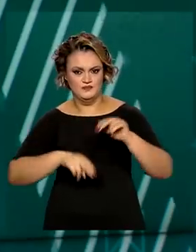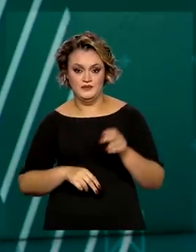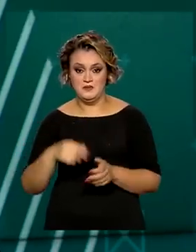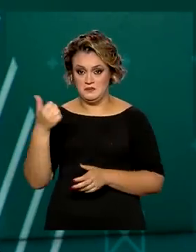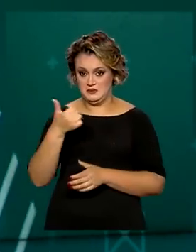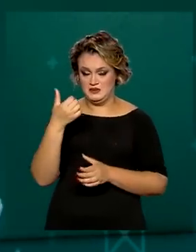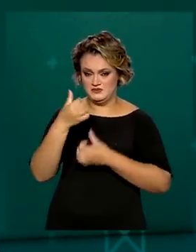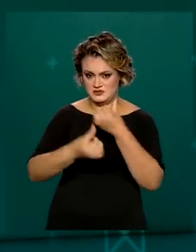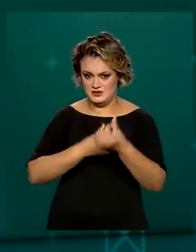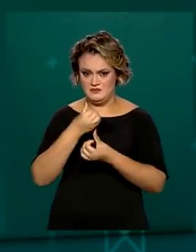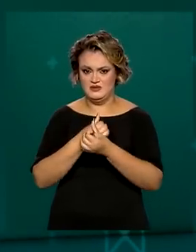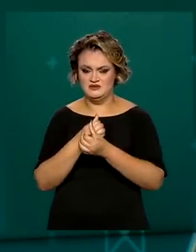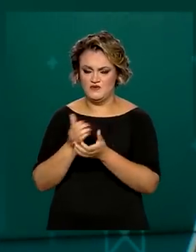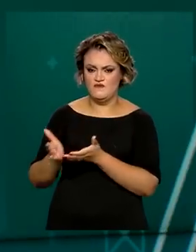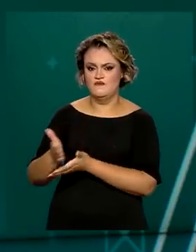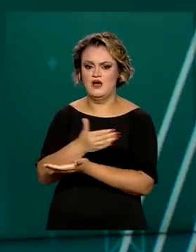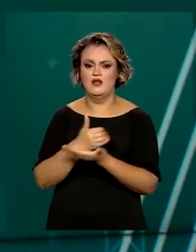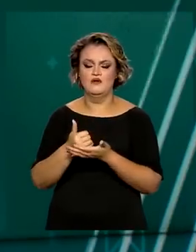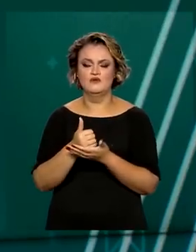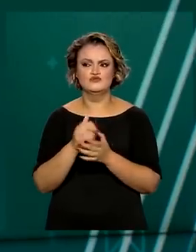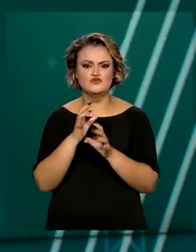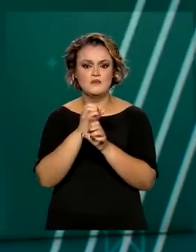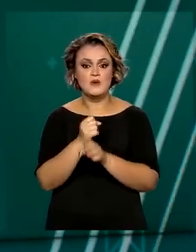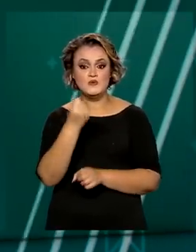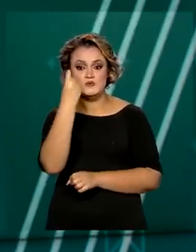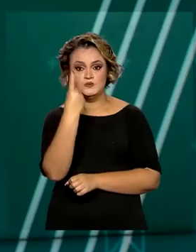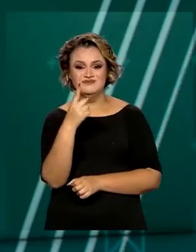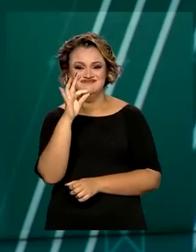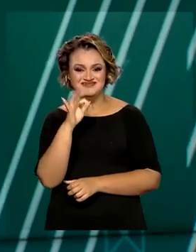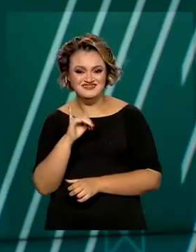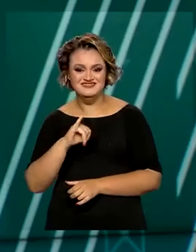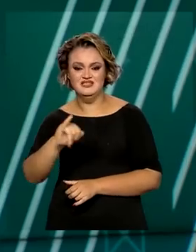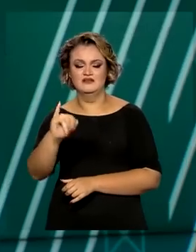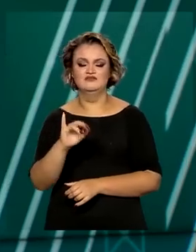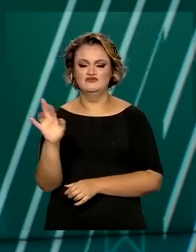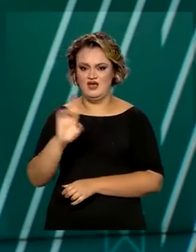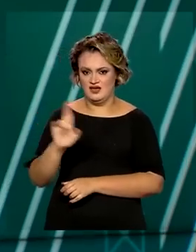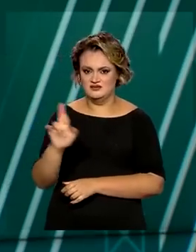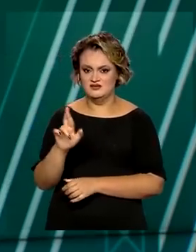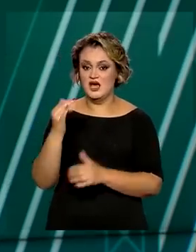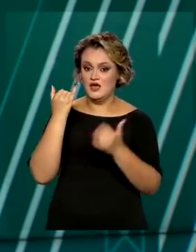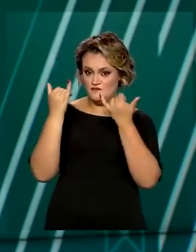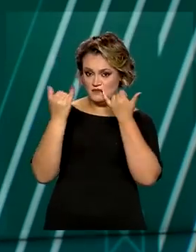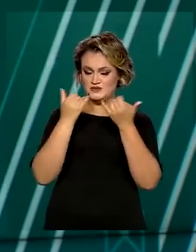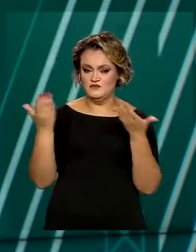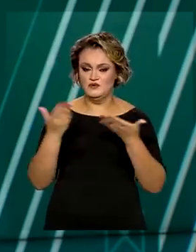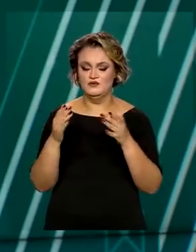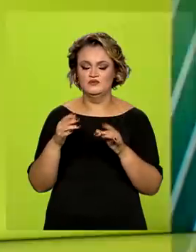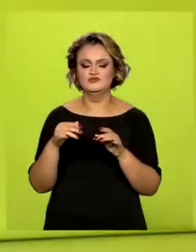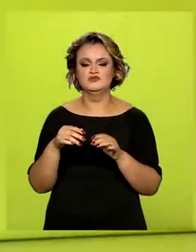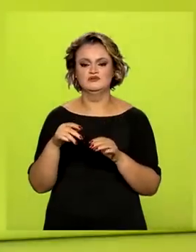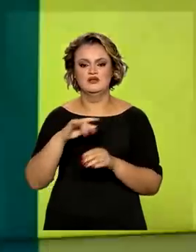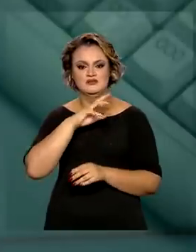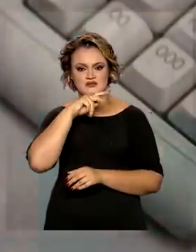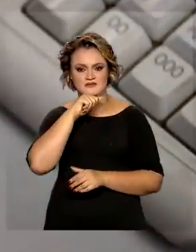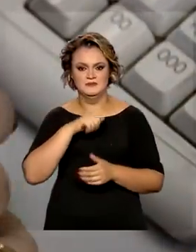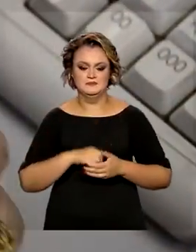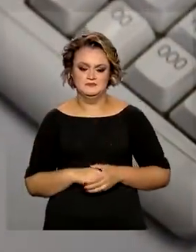semestre, o valor arrecadado superou 1 trilhão de reais. Os dados foram divulgados nesta quinta-feira pela Receita Federal.